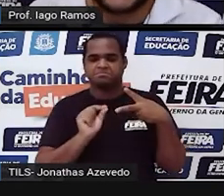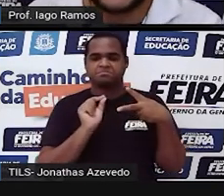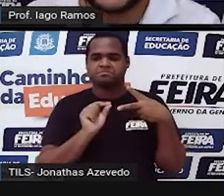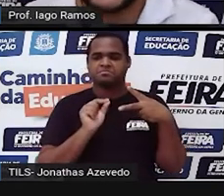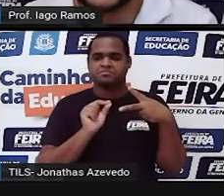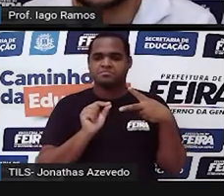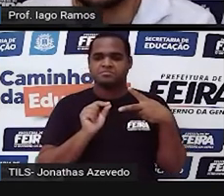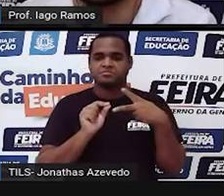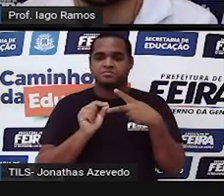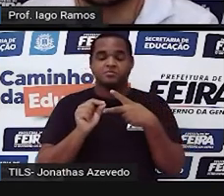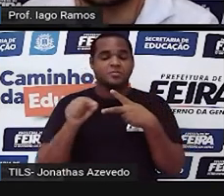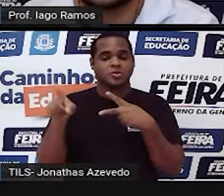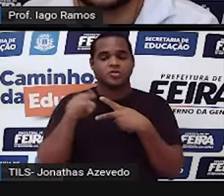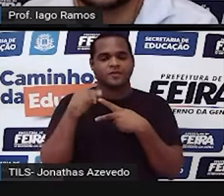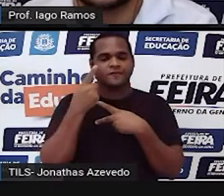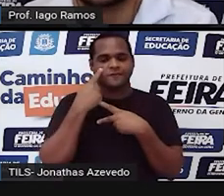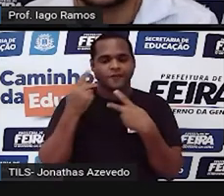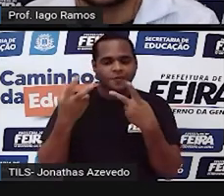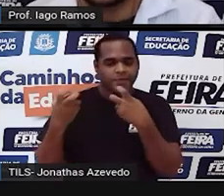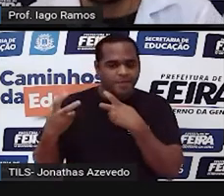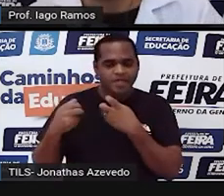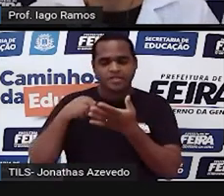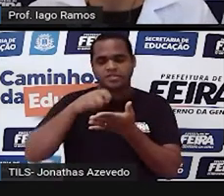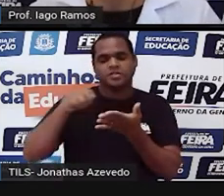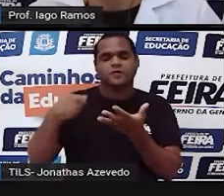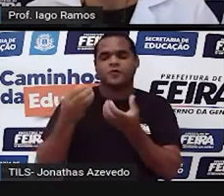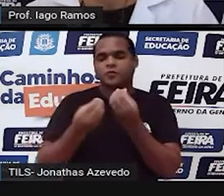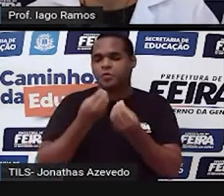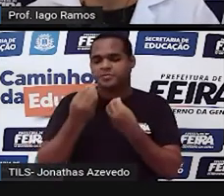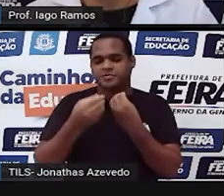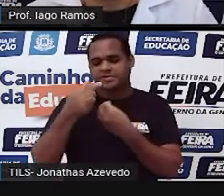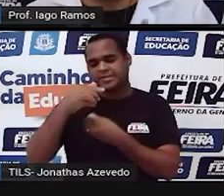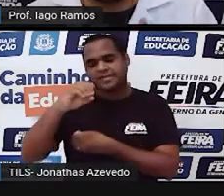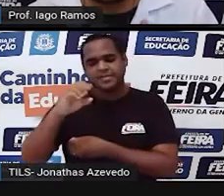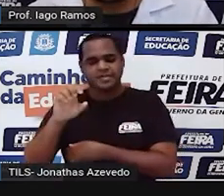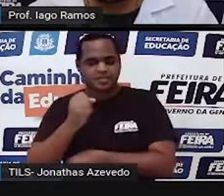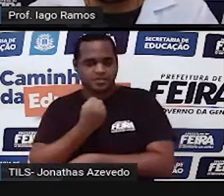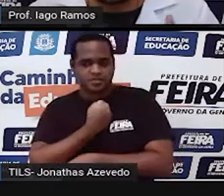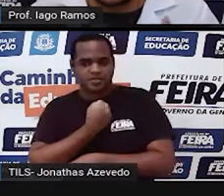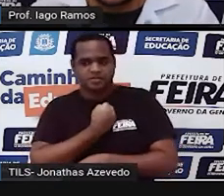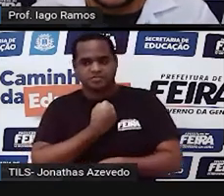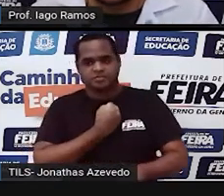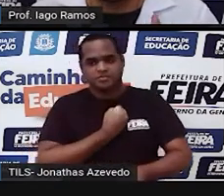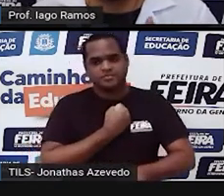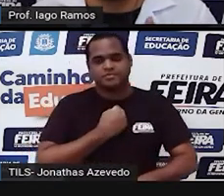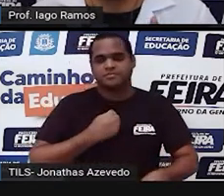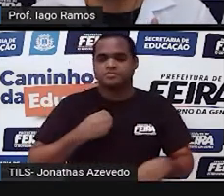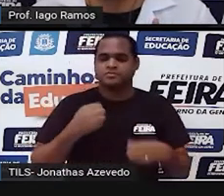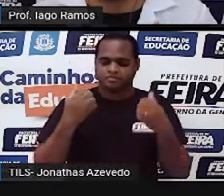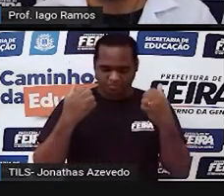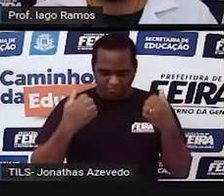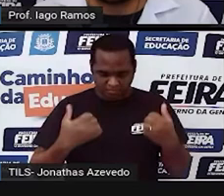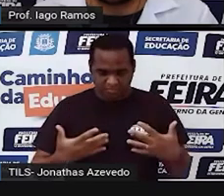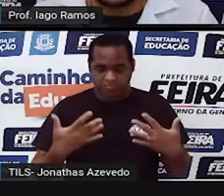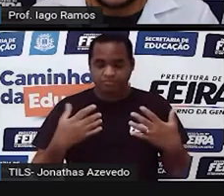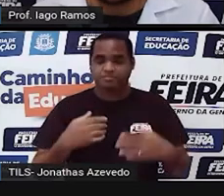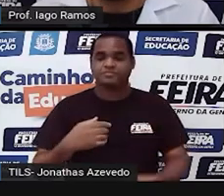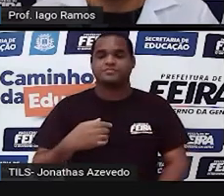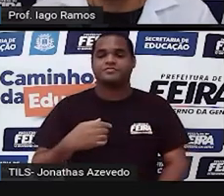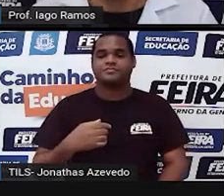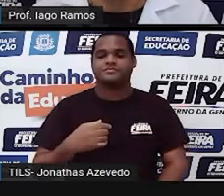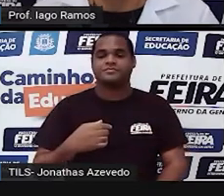de ver de como escrever o número 70 fazem parte do nosso sistema de numeração.